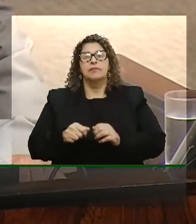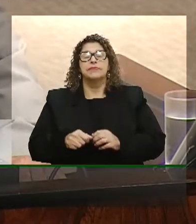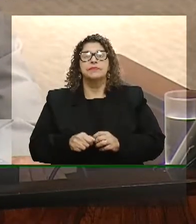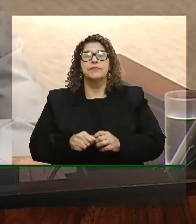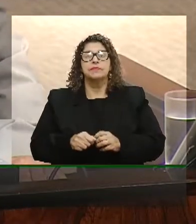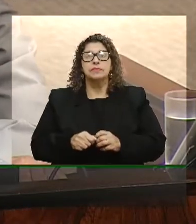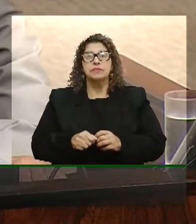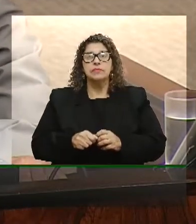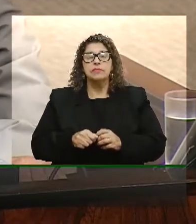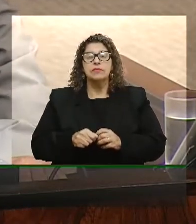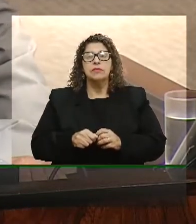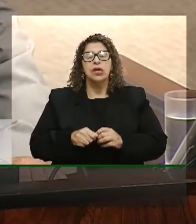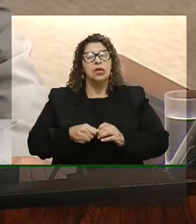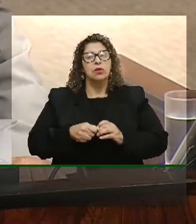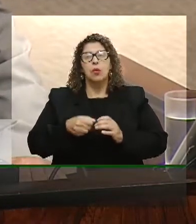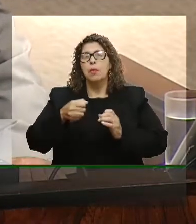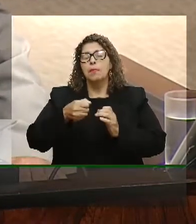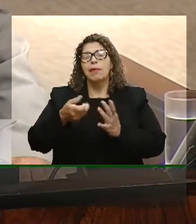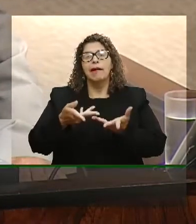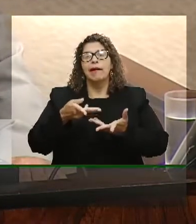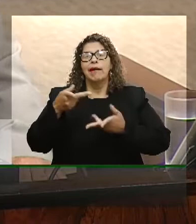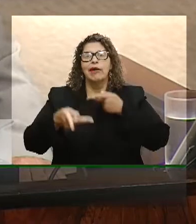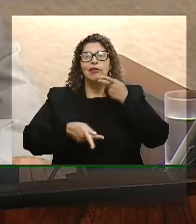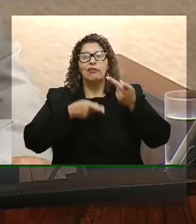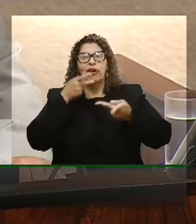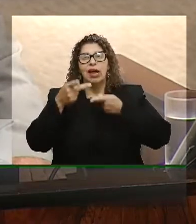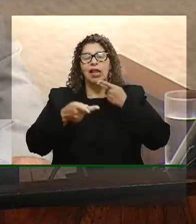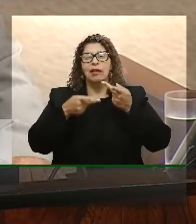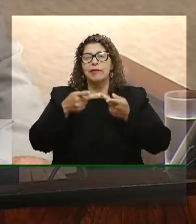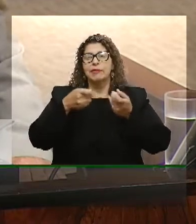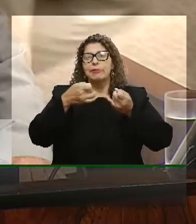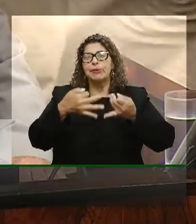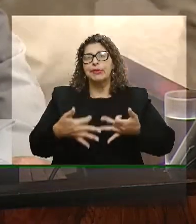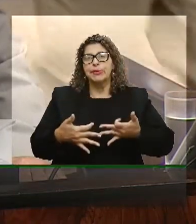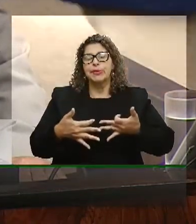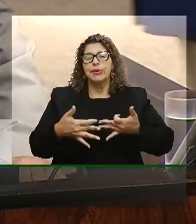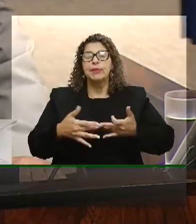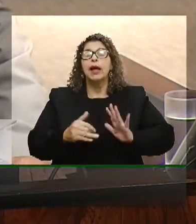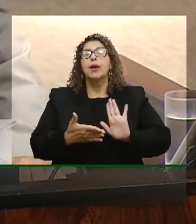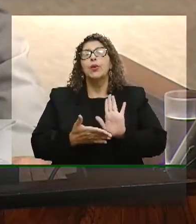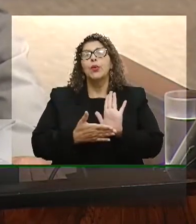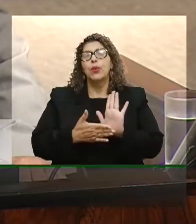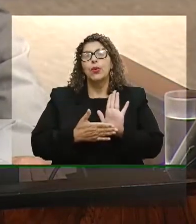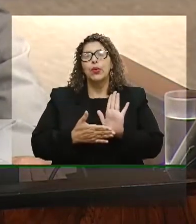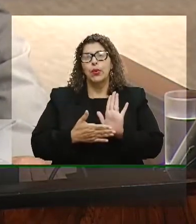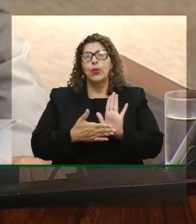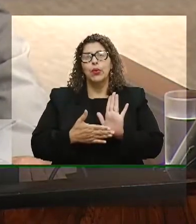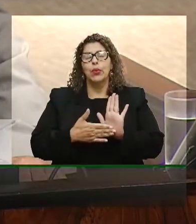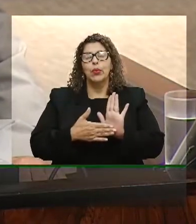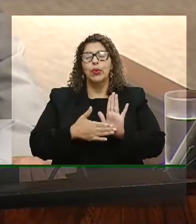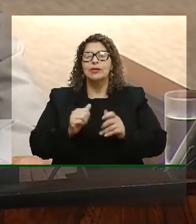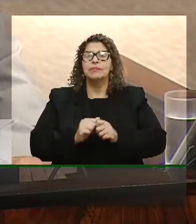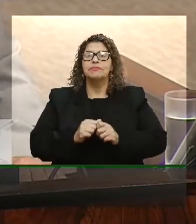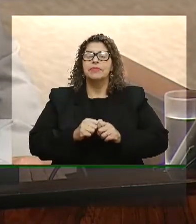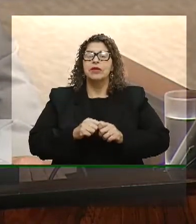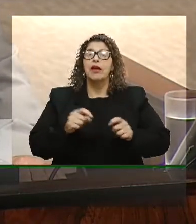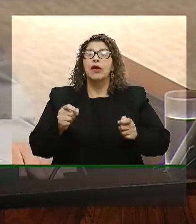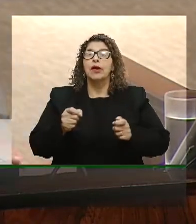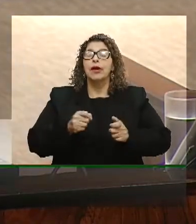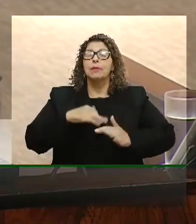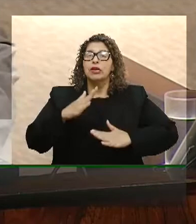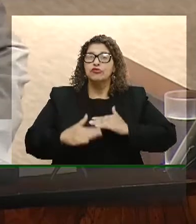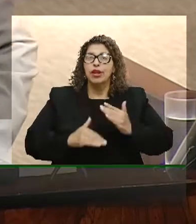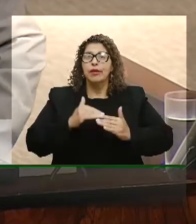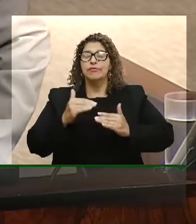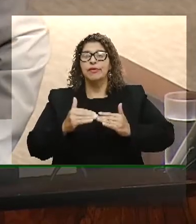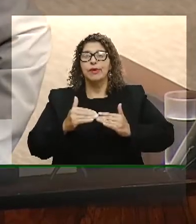um argumento falacioso, ela promete a geração de empregos, principalmente para